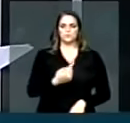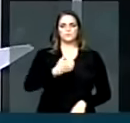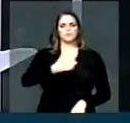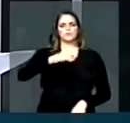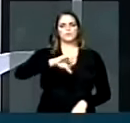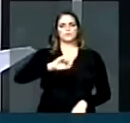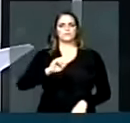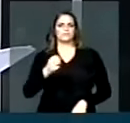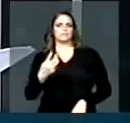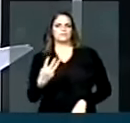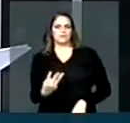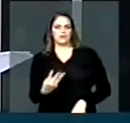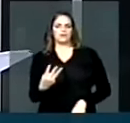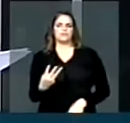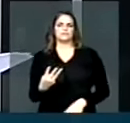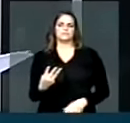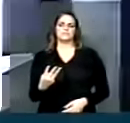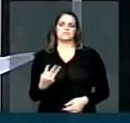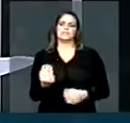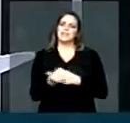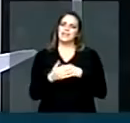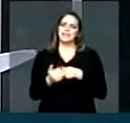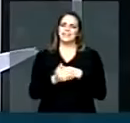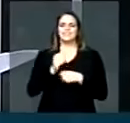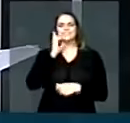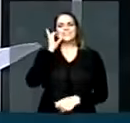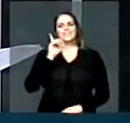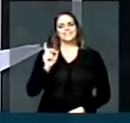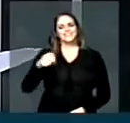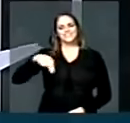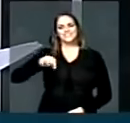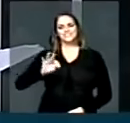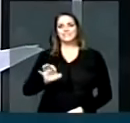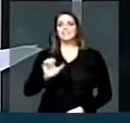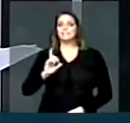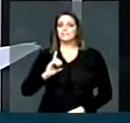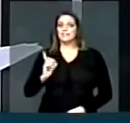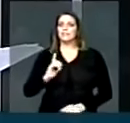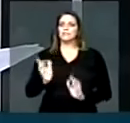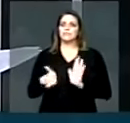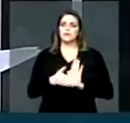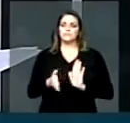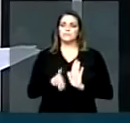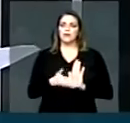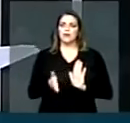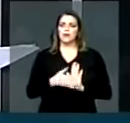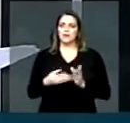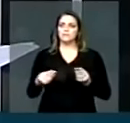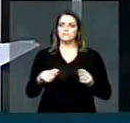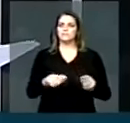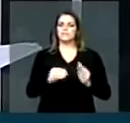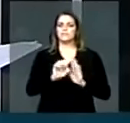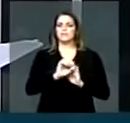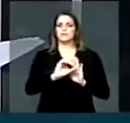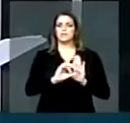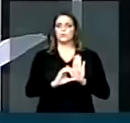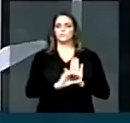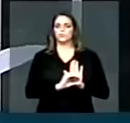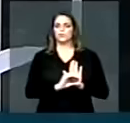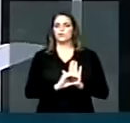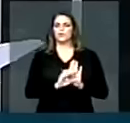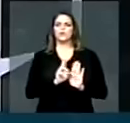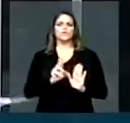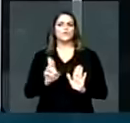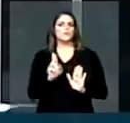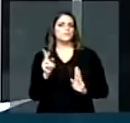nosso querido e recém-impossado deputado federal Dante de Oliveira, apresentou uma proposta de Emenda Constitucional que seria batizado